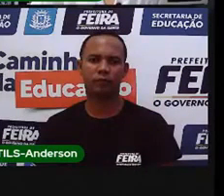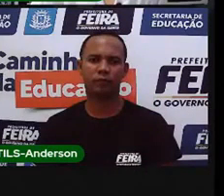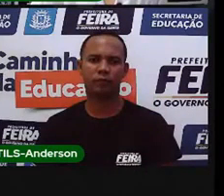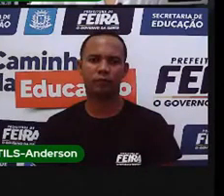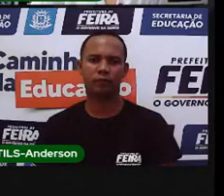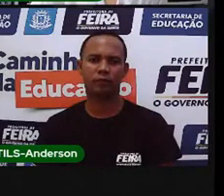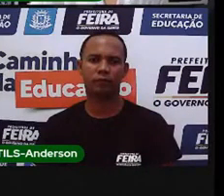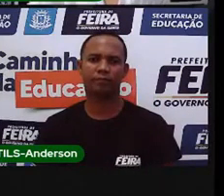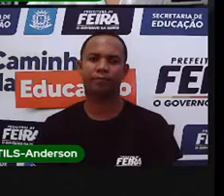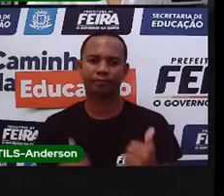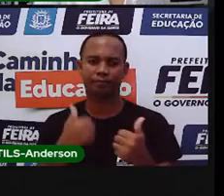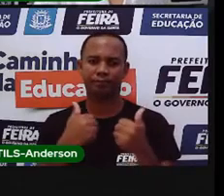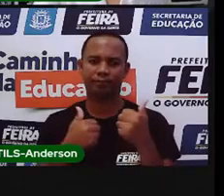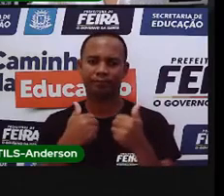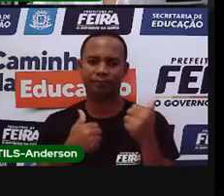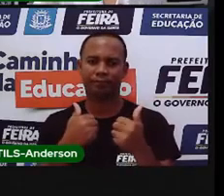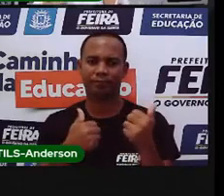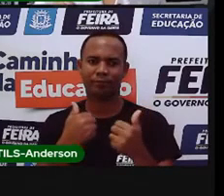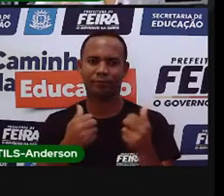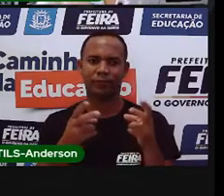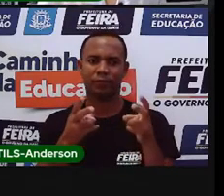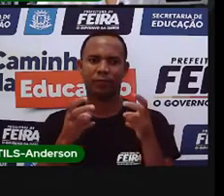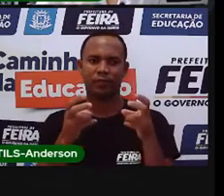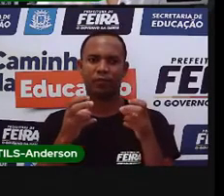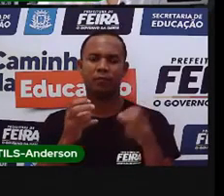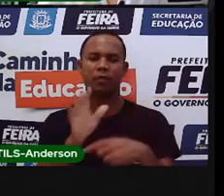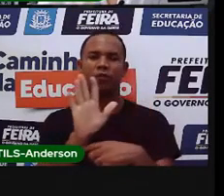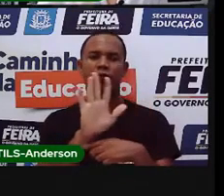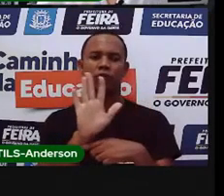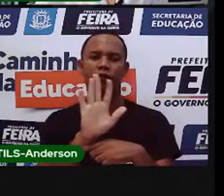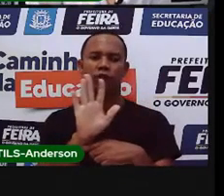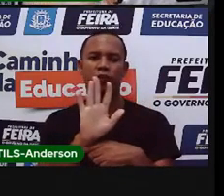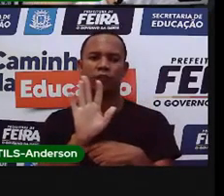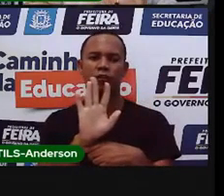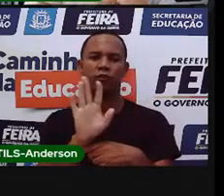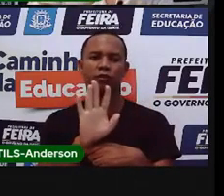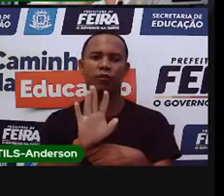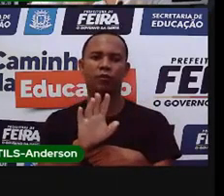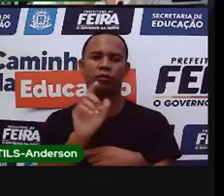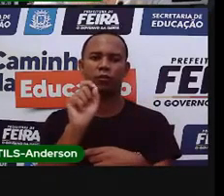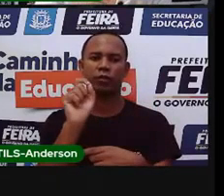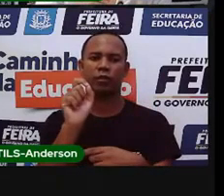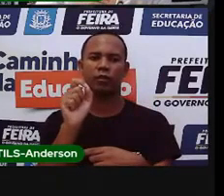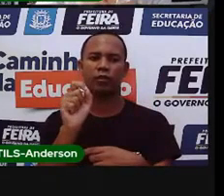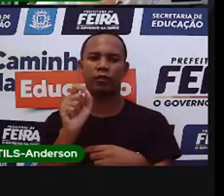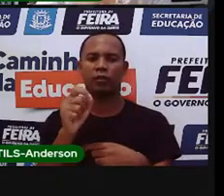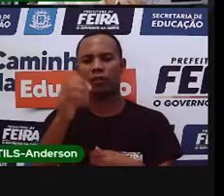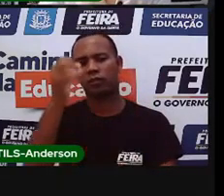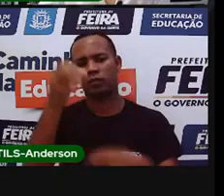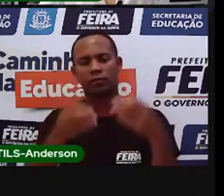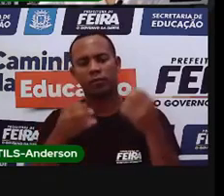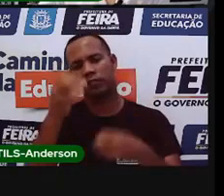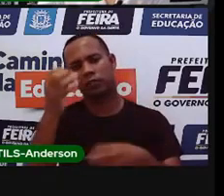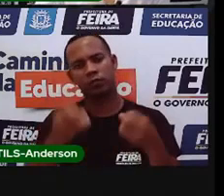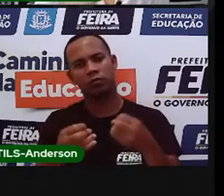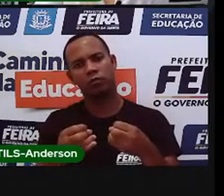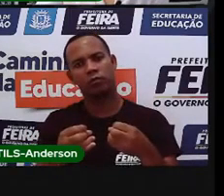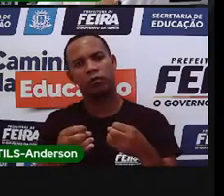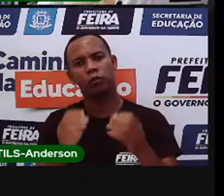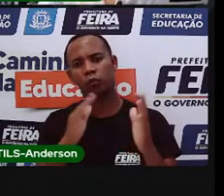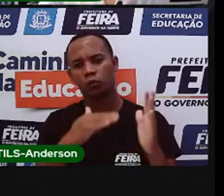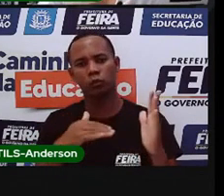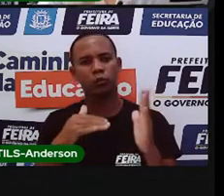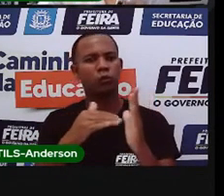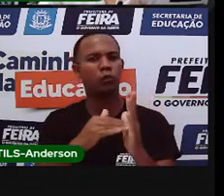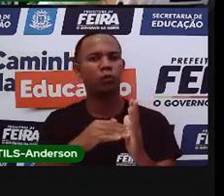Prontinho! E aí? Perceberam que no vídeo, na verdade, ele faz uma revisão de tudo